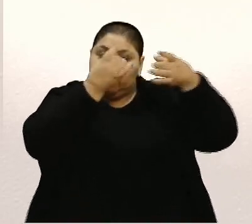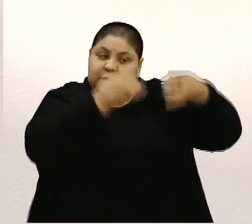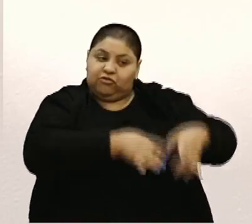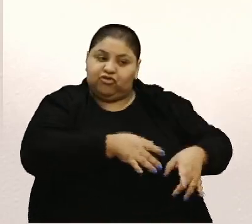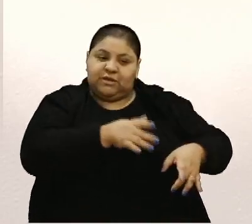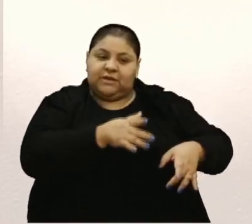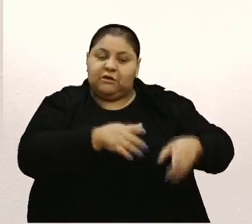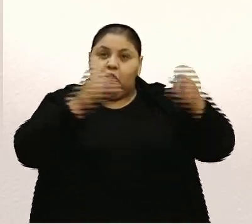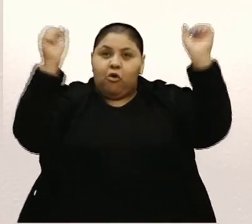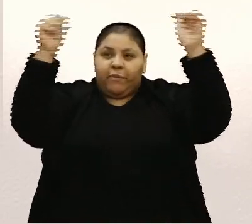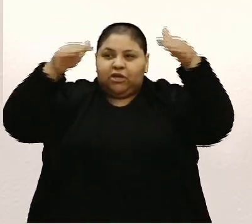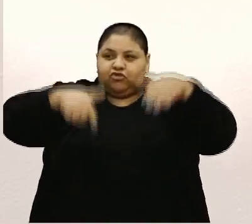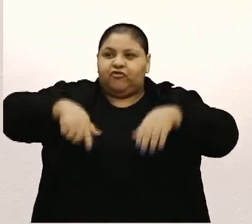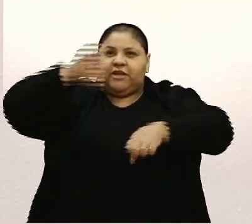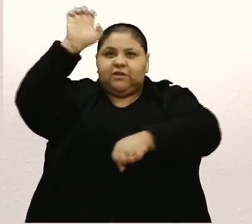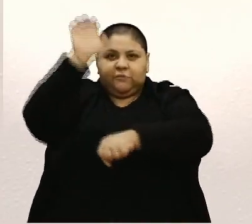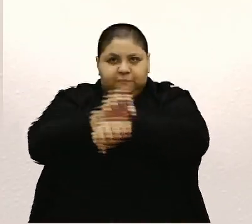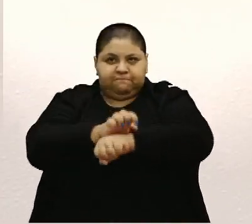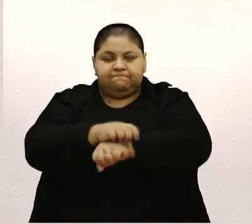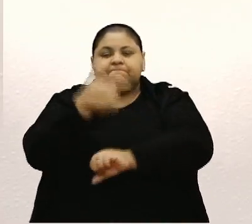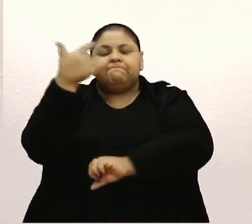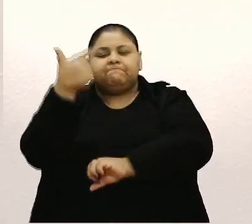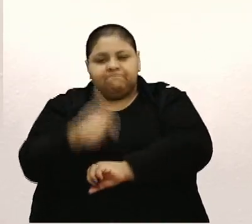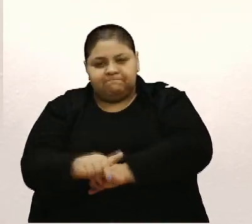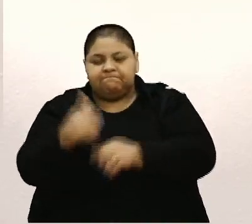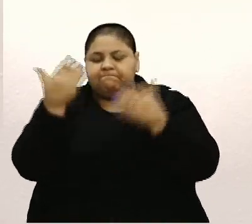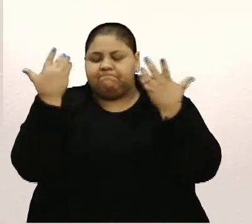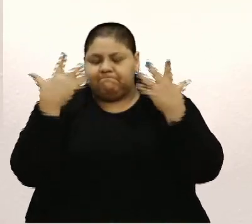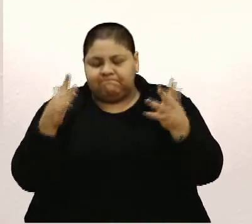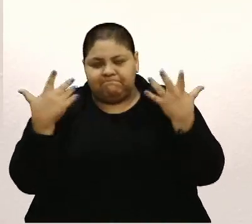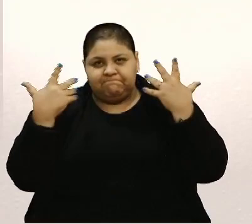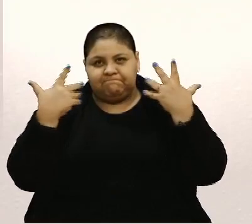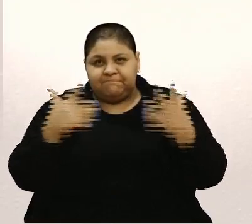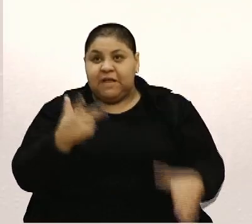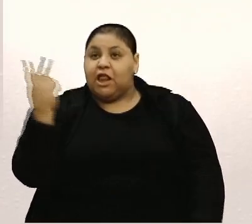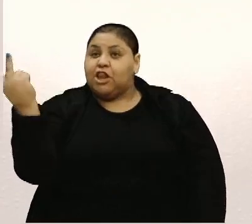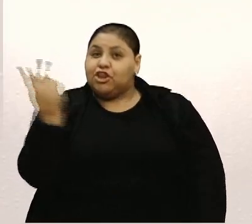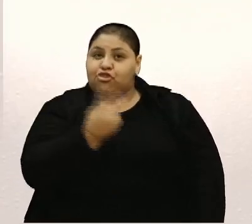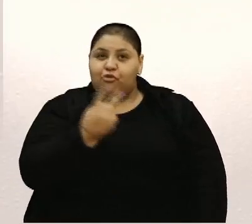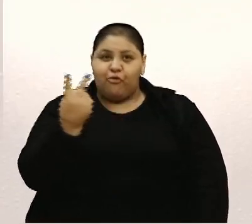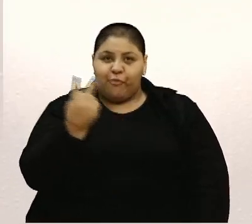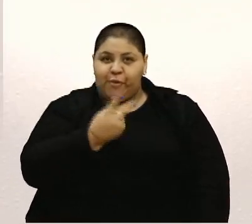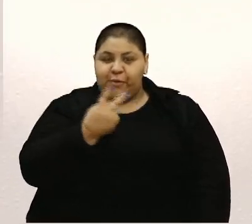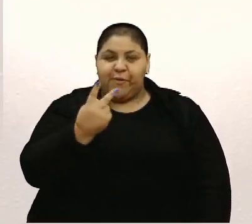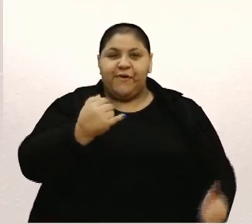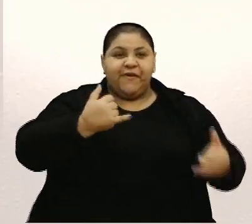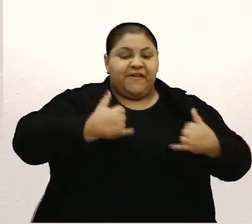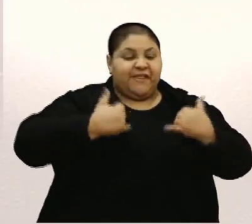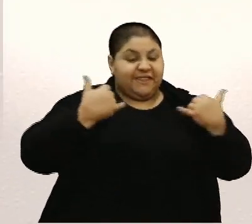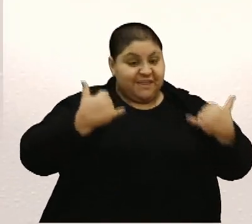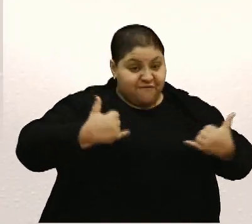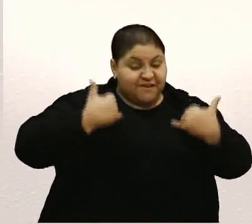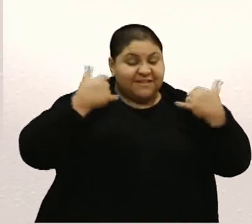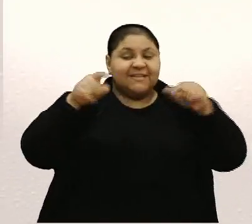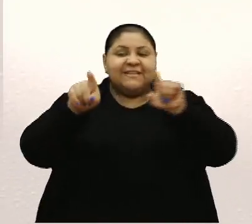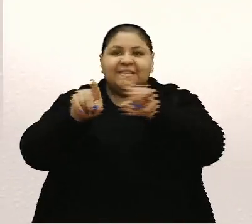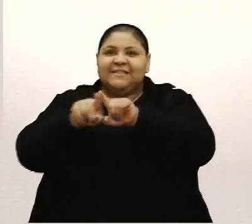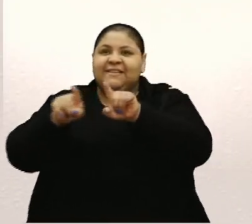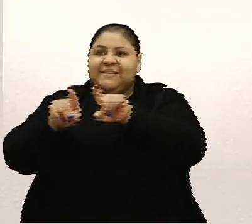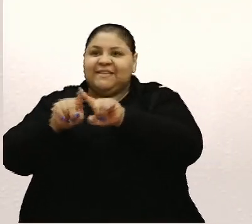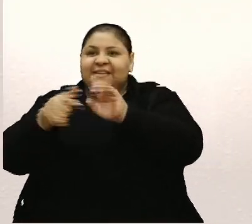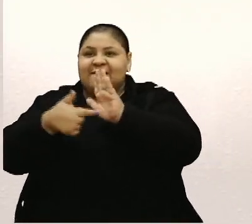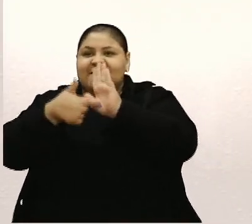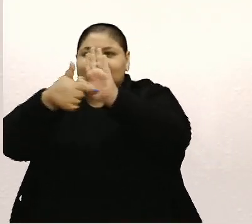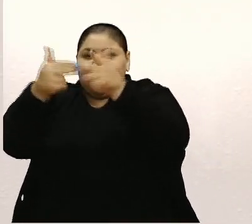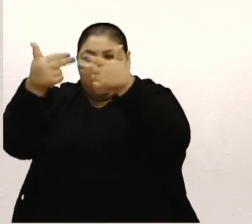enchentes aqui no Rio Grande do Sul. Então, mais uma vez, parabéns duplo para a dona Marlene de aniversário e também pela exposição